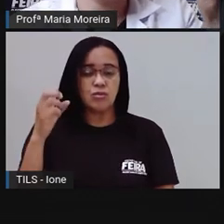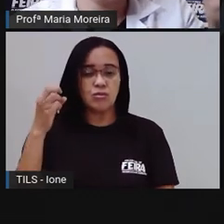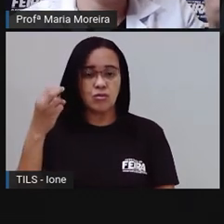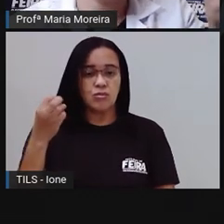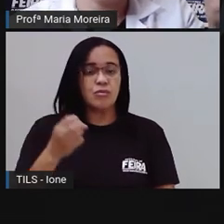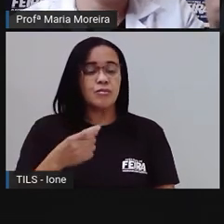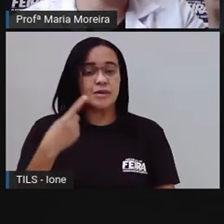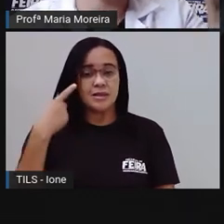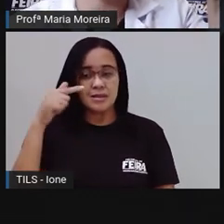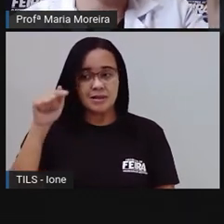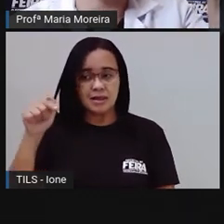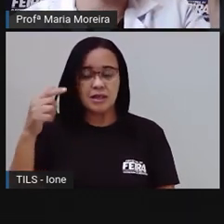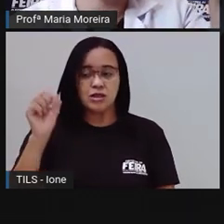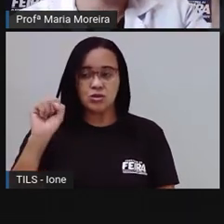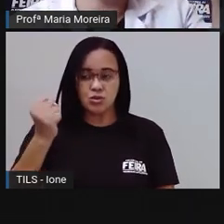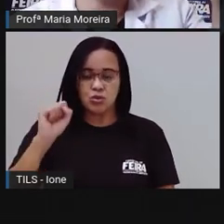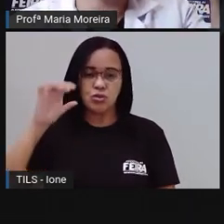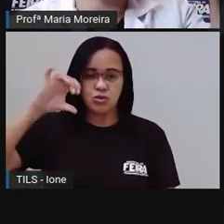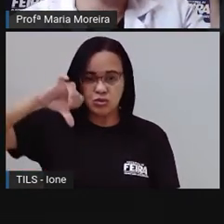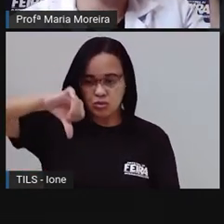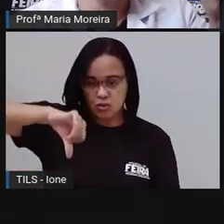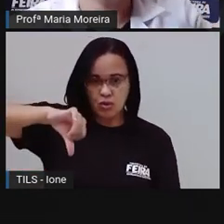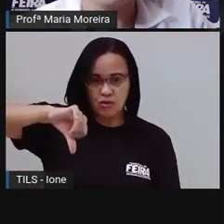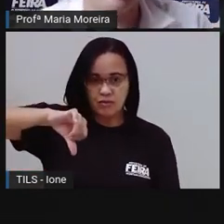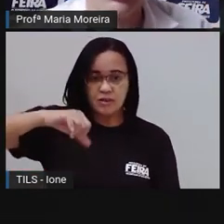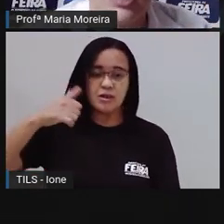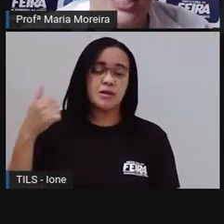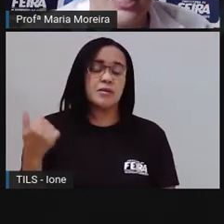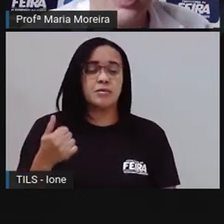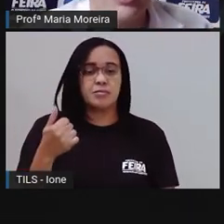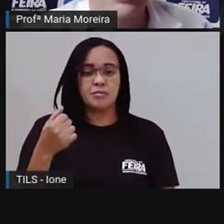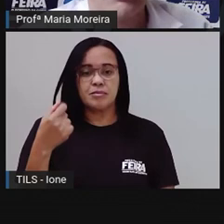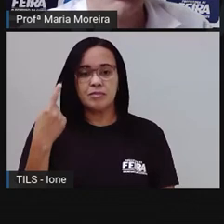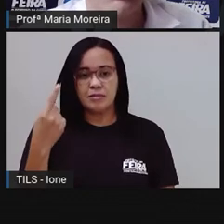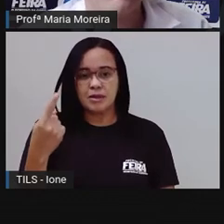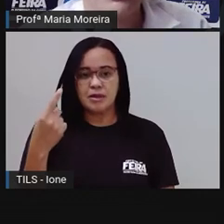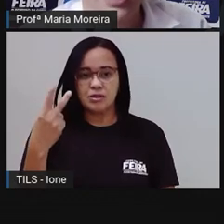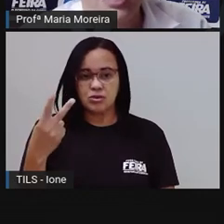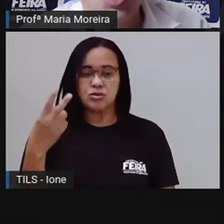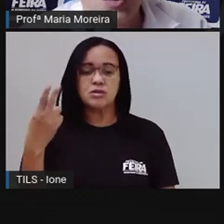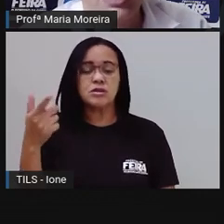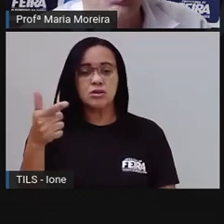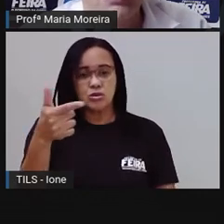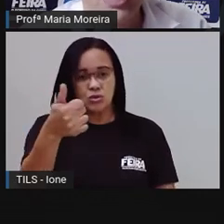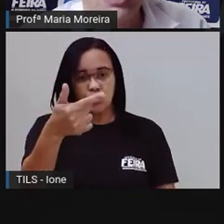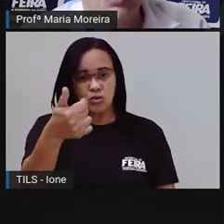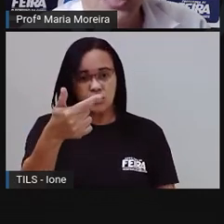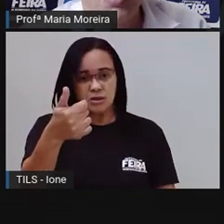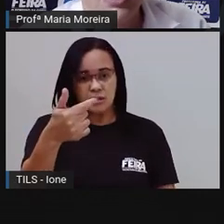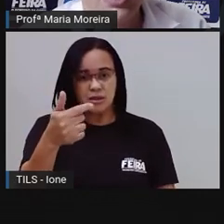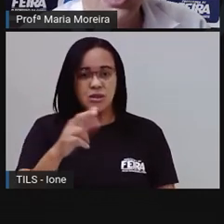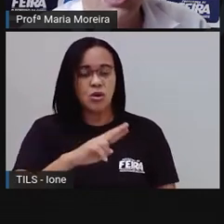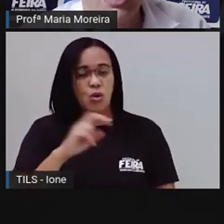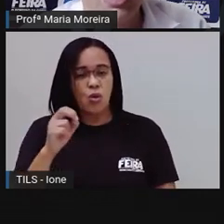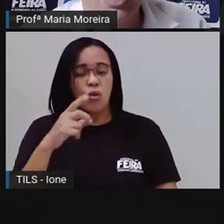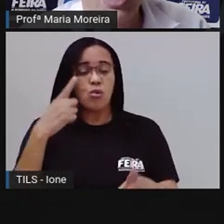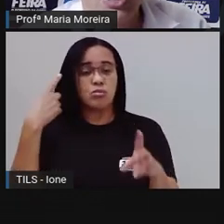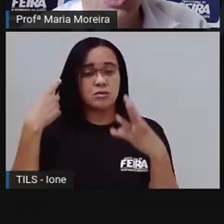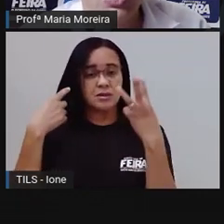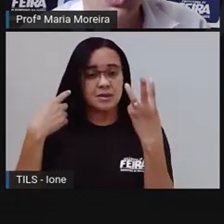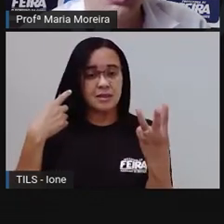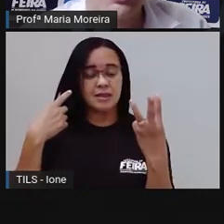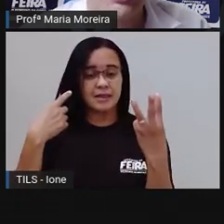nove. Como mais três? Nove. Dez, onze, doze. Então, ó, três, quatro vezes. Vou ter quanto aqui, ó?